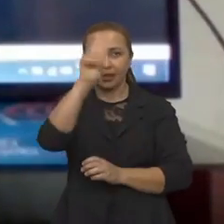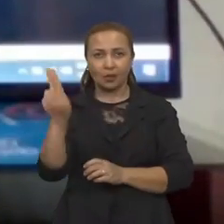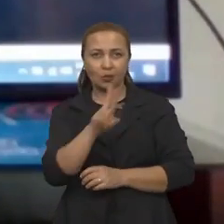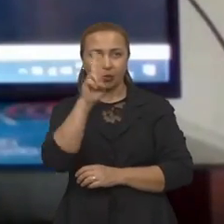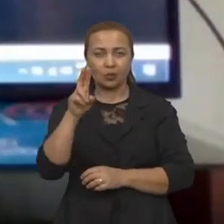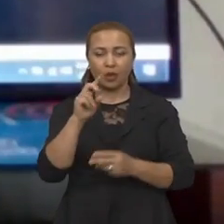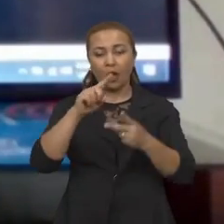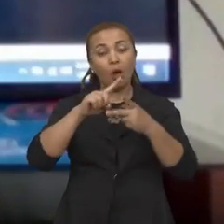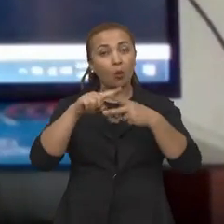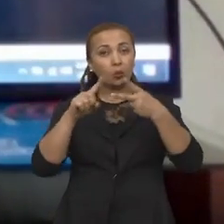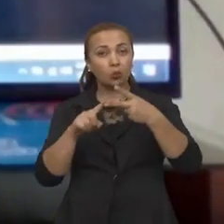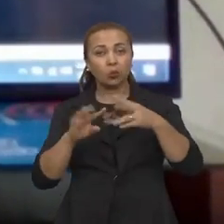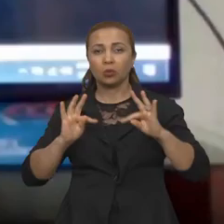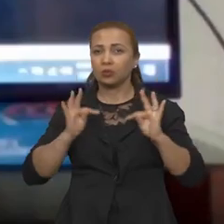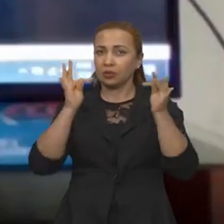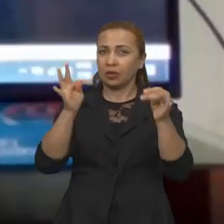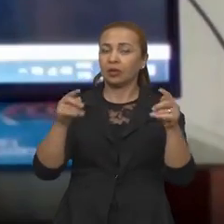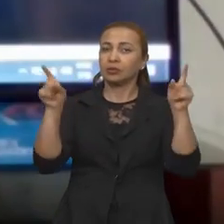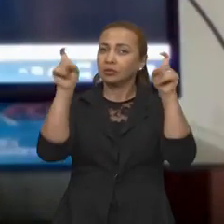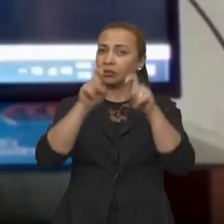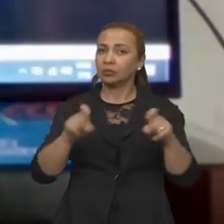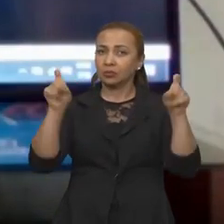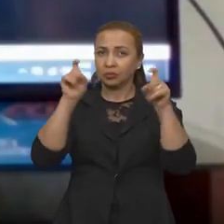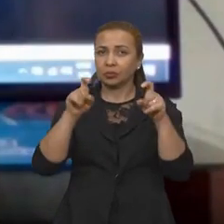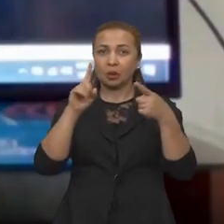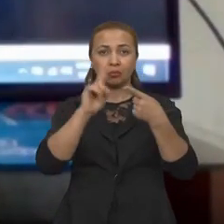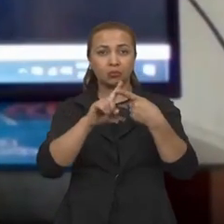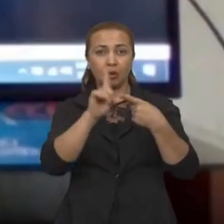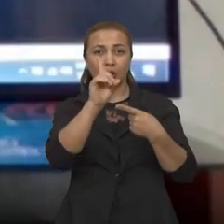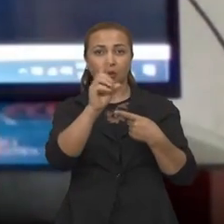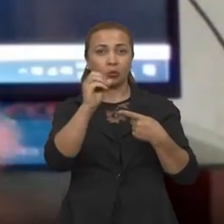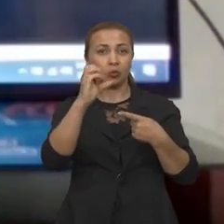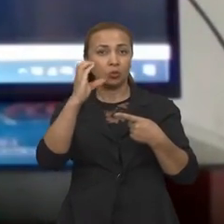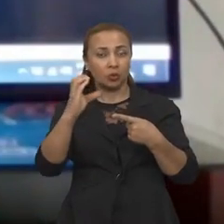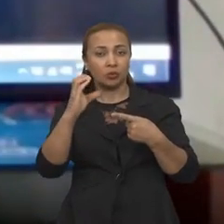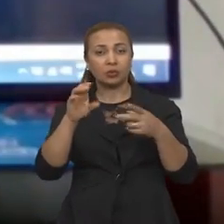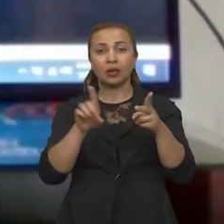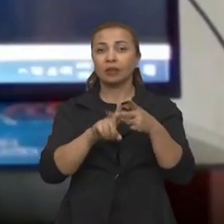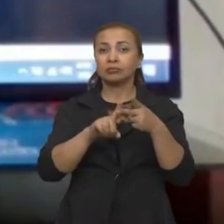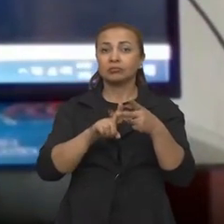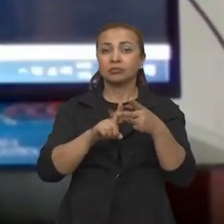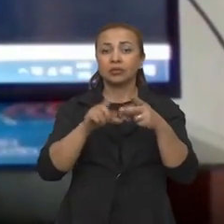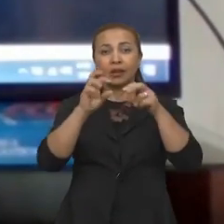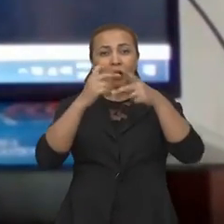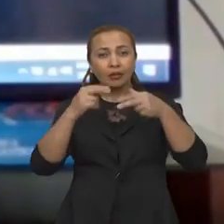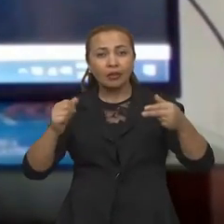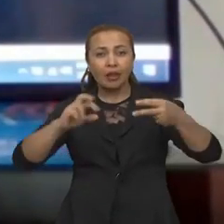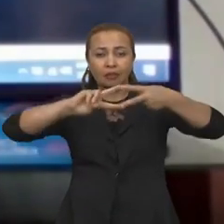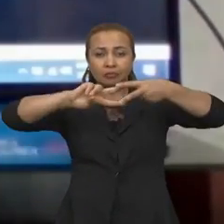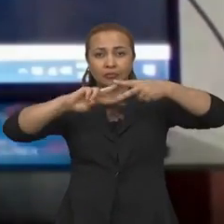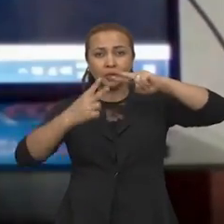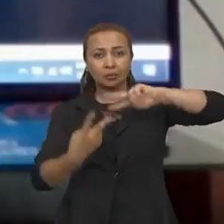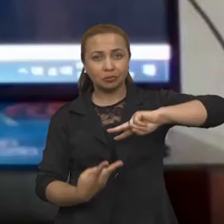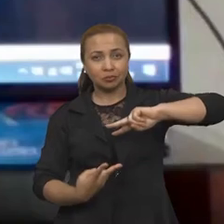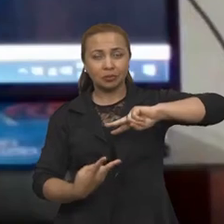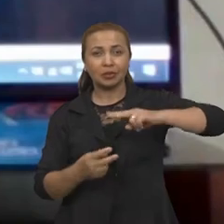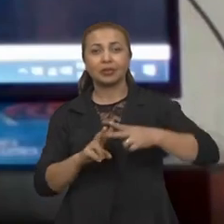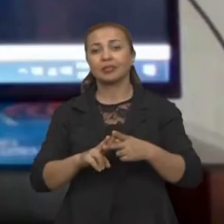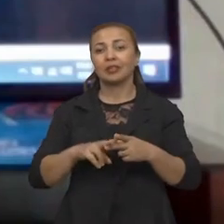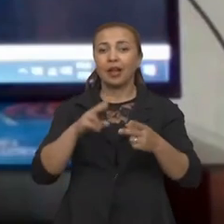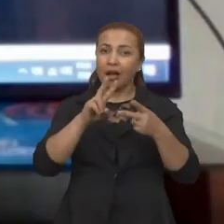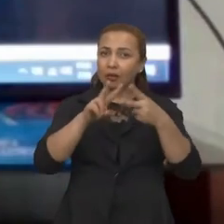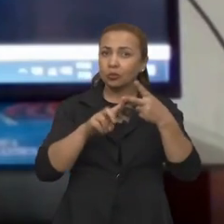basicamente duas técnicas da computação, que é o docking e a dinâmica molecular. Ambas técnicas, de um modo geral,